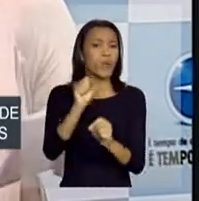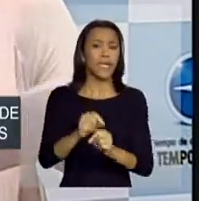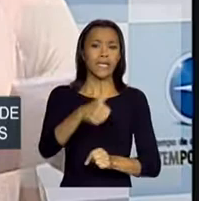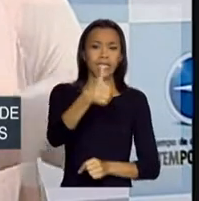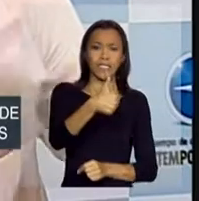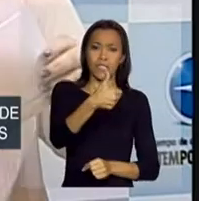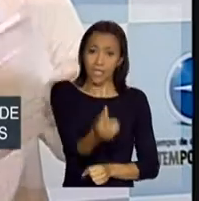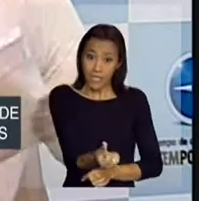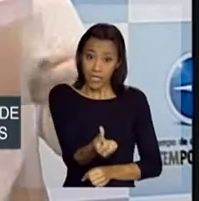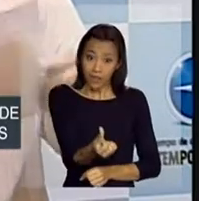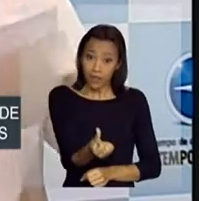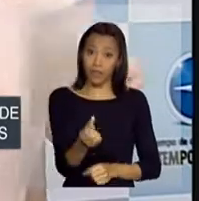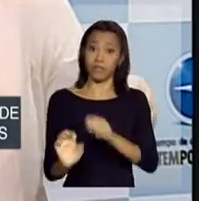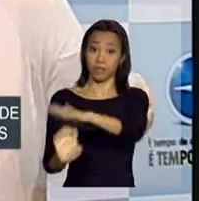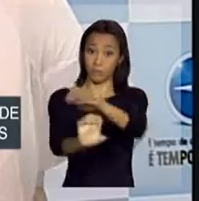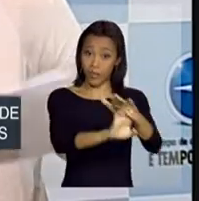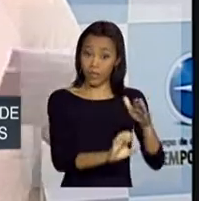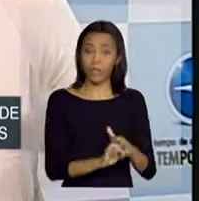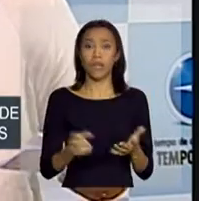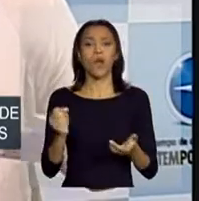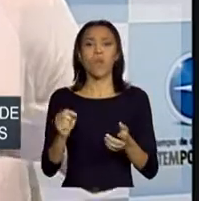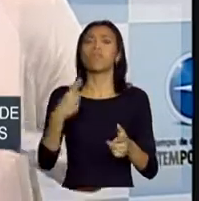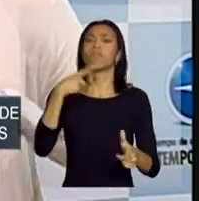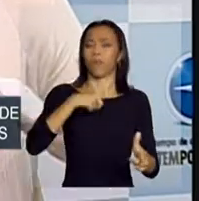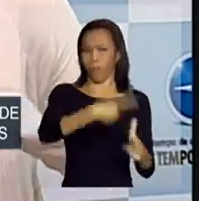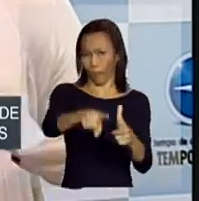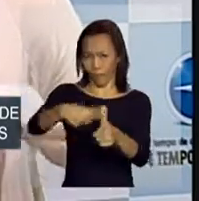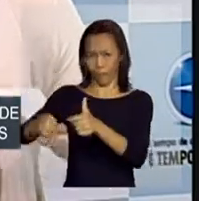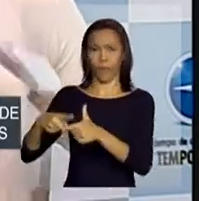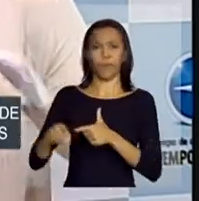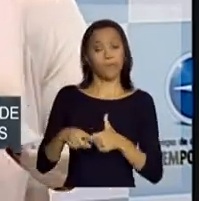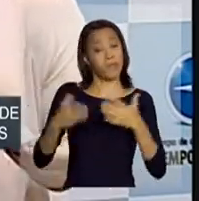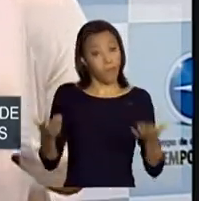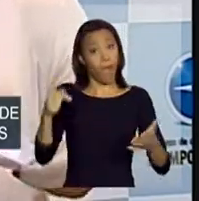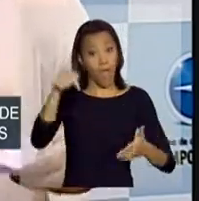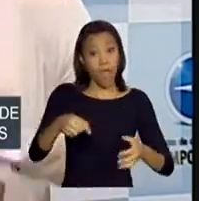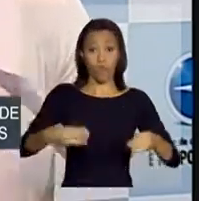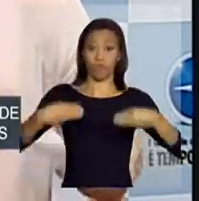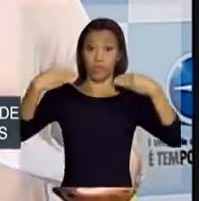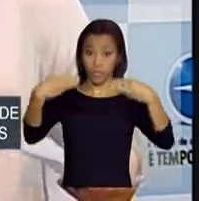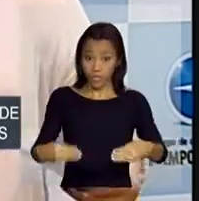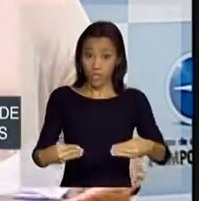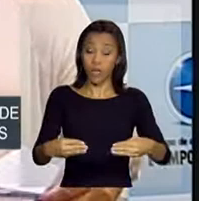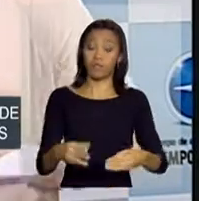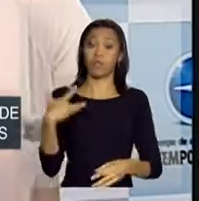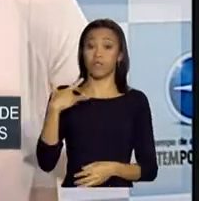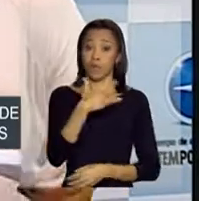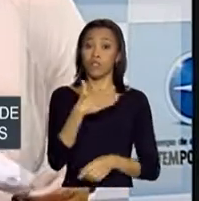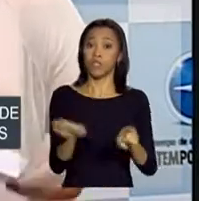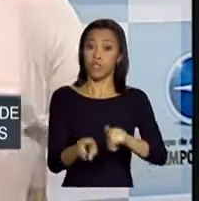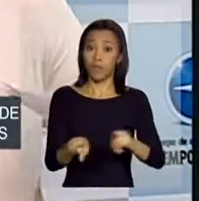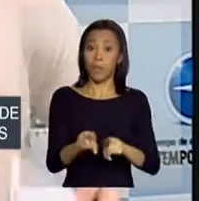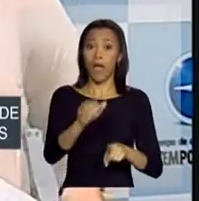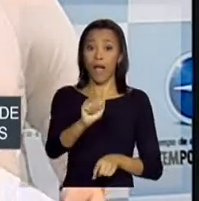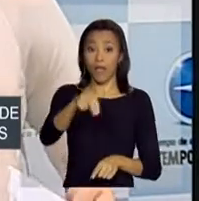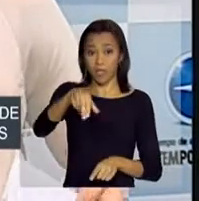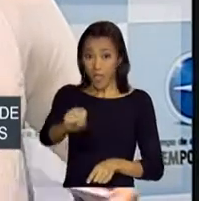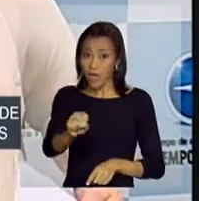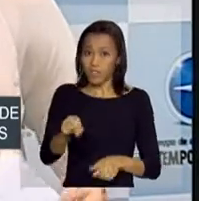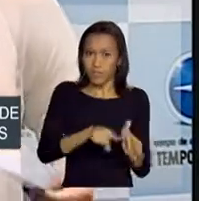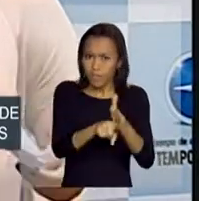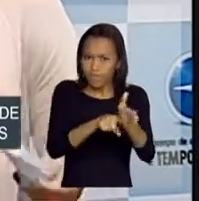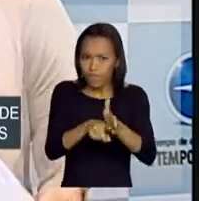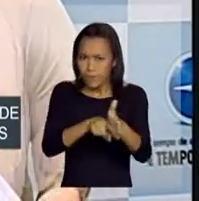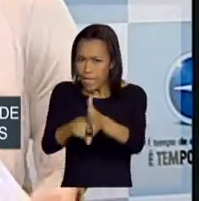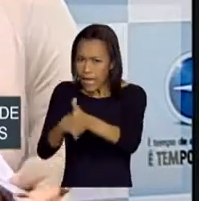operadoras apresentam sistematicamente problemas. Então é o Ministério da Saúde, a ANS, acompanhando de perto os planos de saúde para